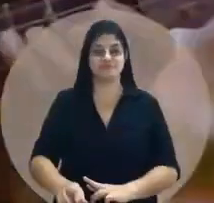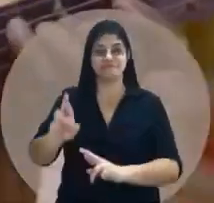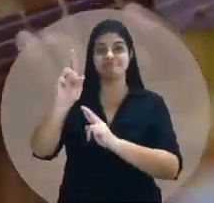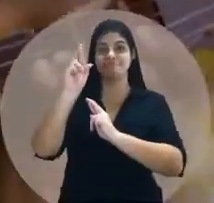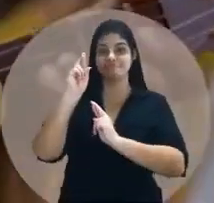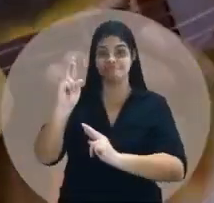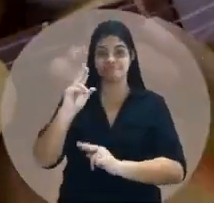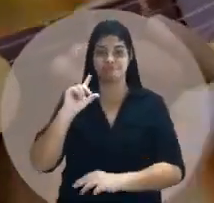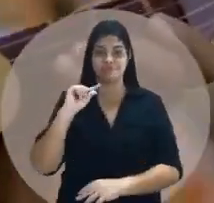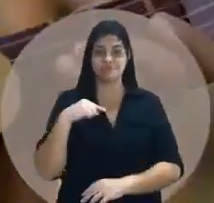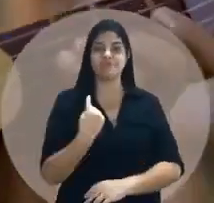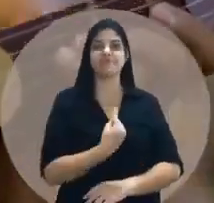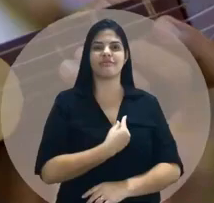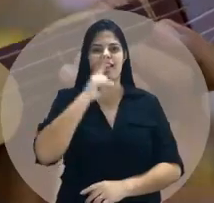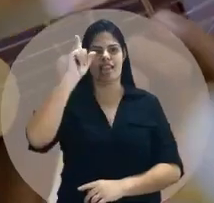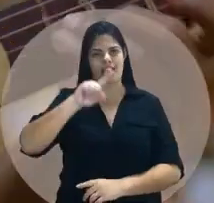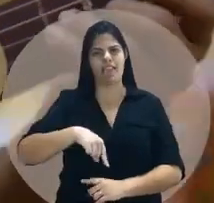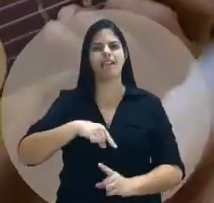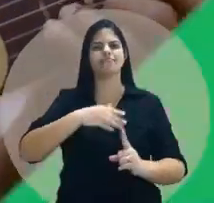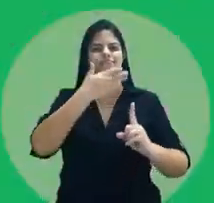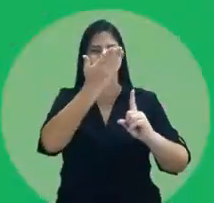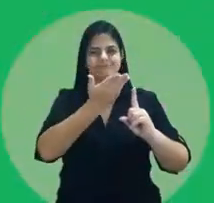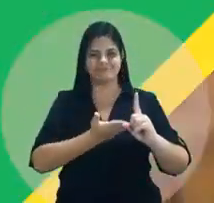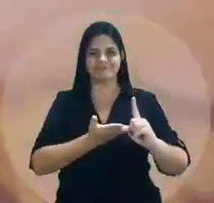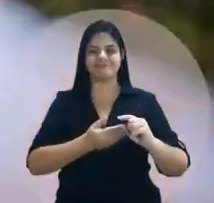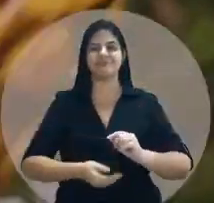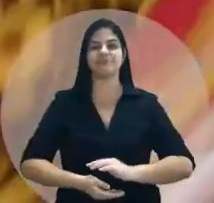A esperança da gente é ela.